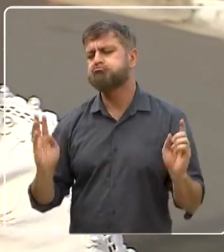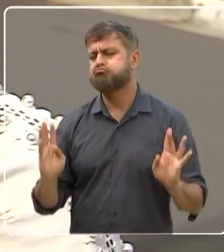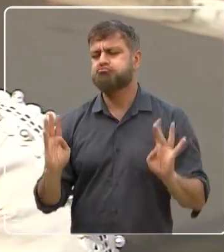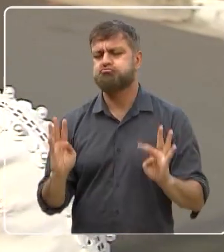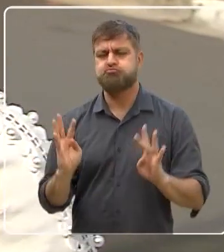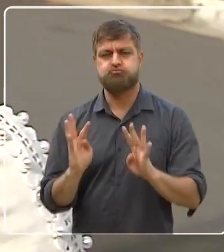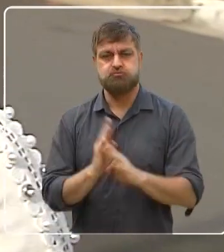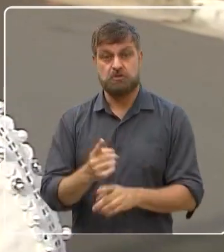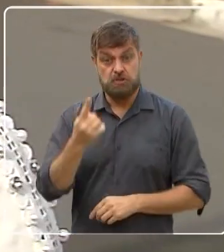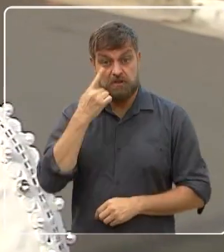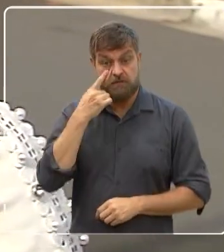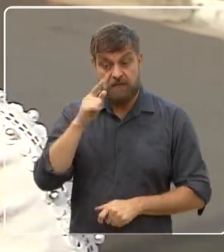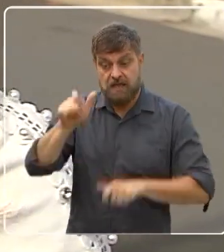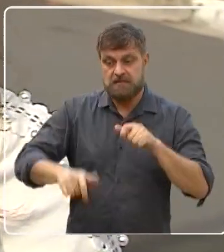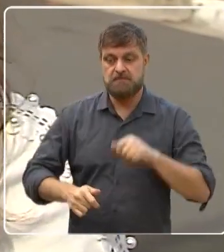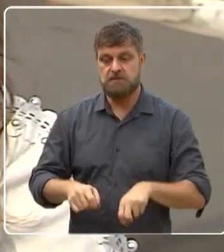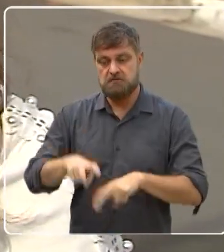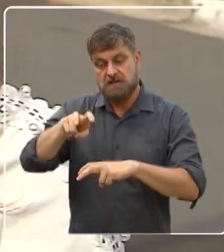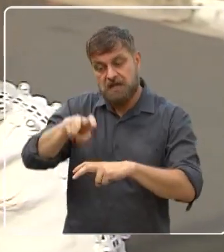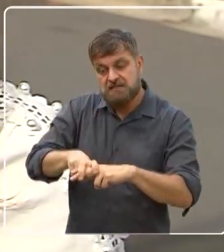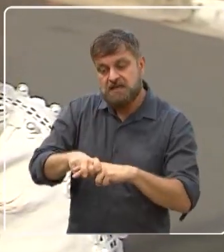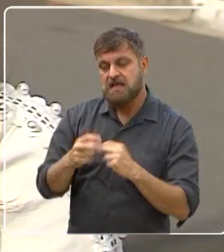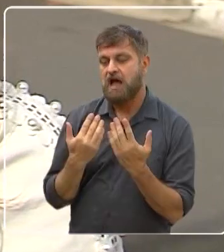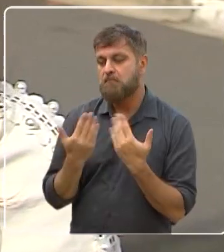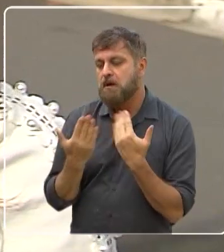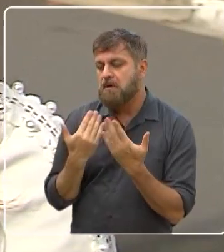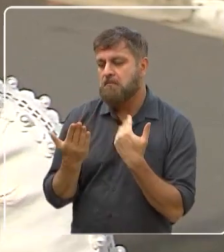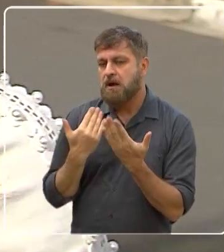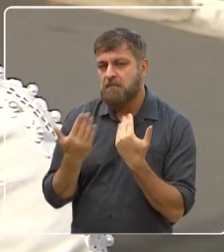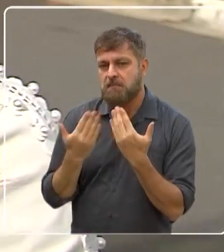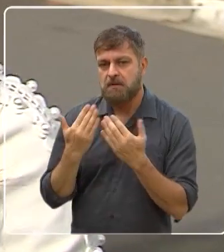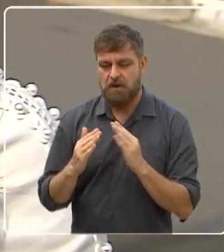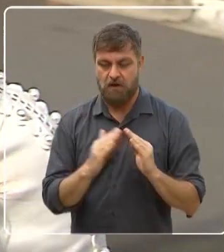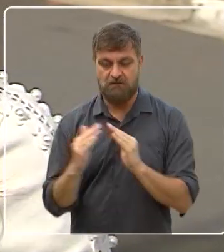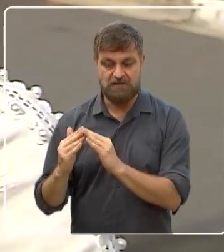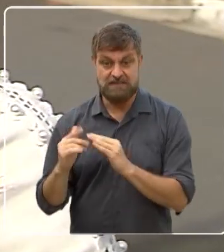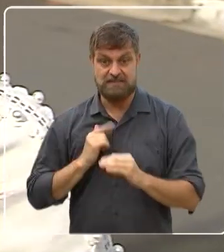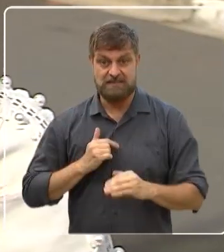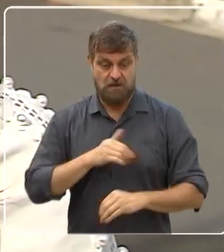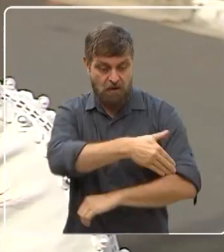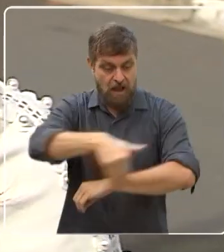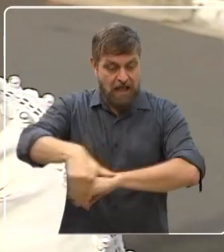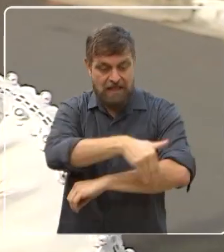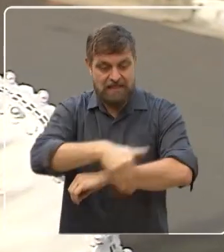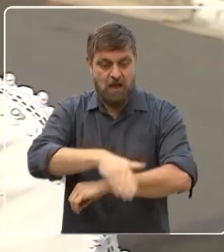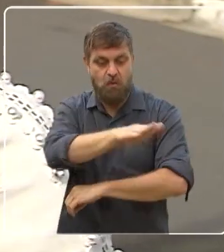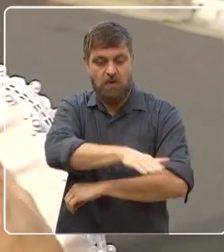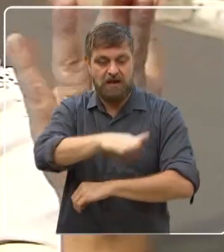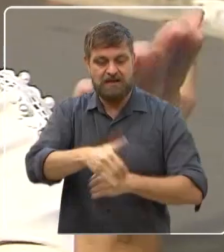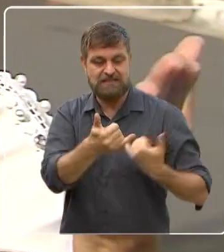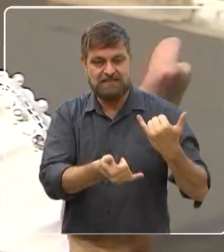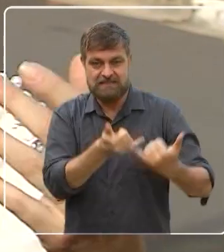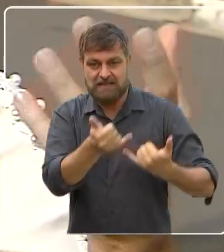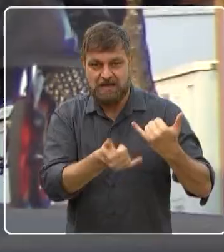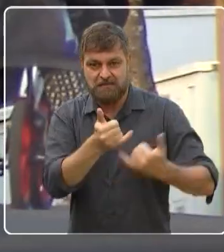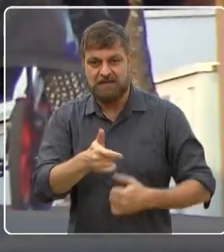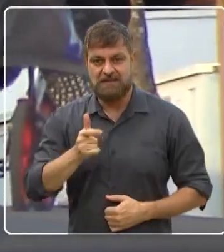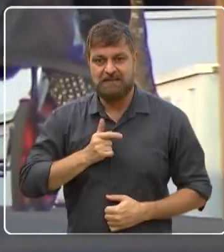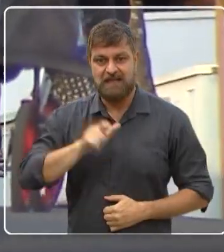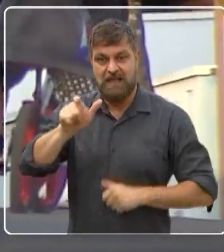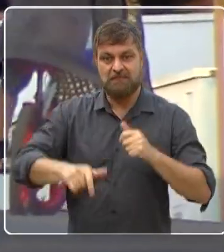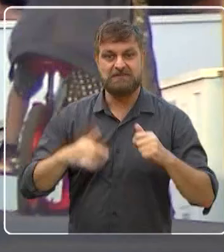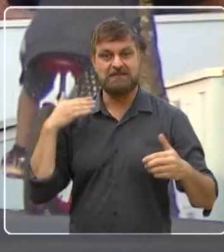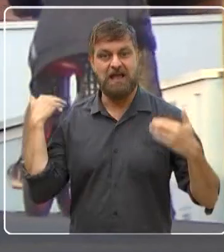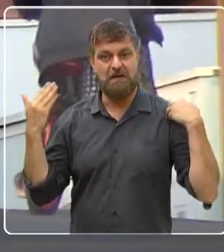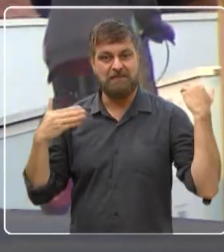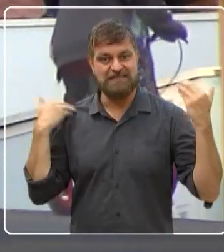vê os moradores sentado na calçada, Conversando com vizinhos, as crianças brincando na rua, algumas pessoas passeando, tem